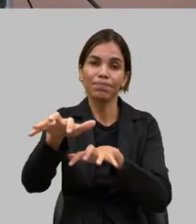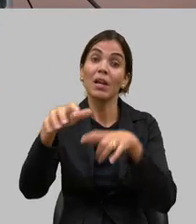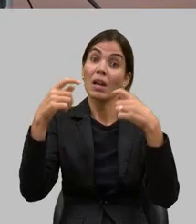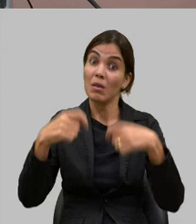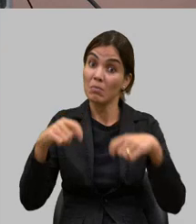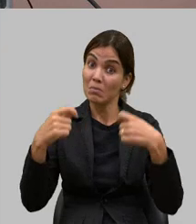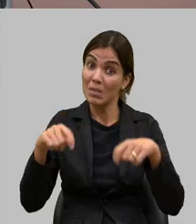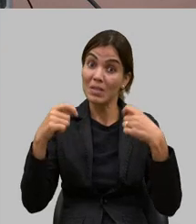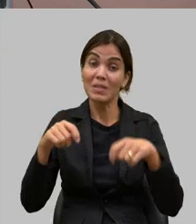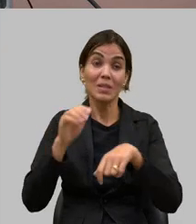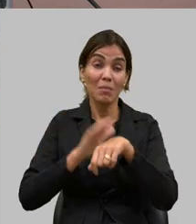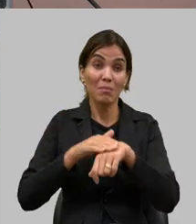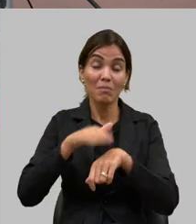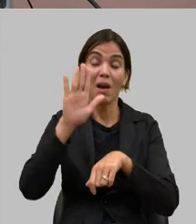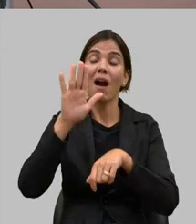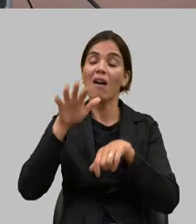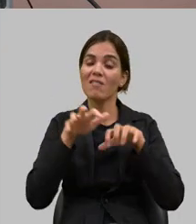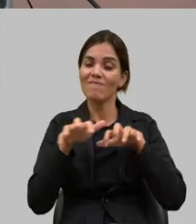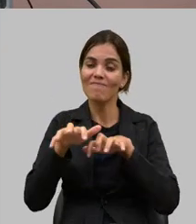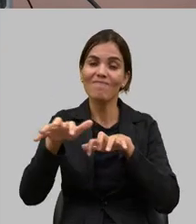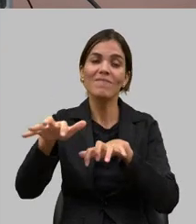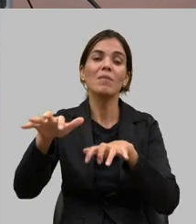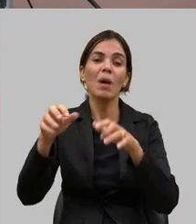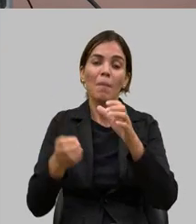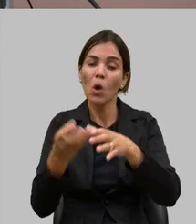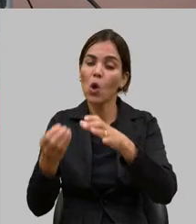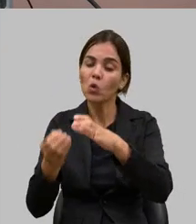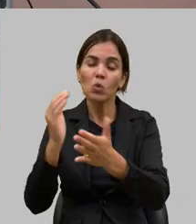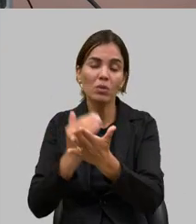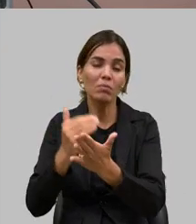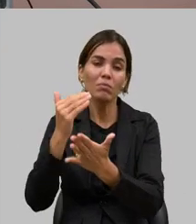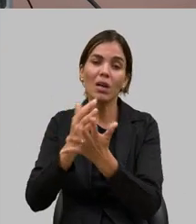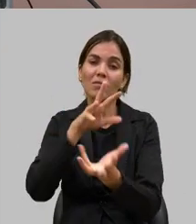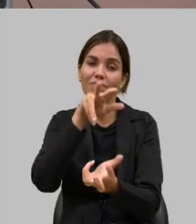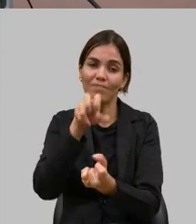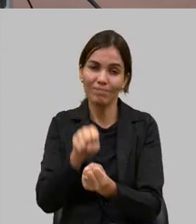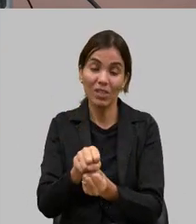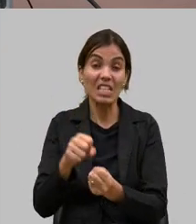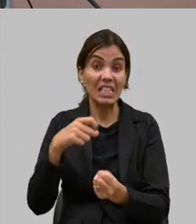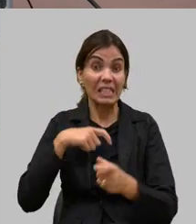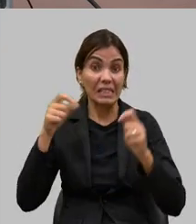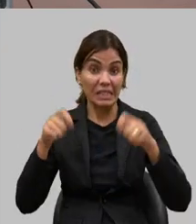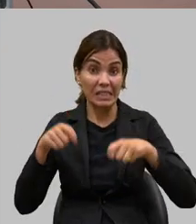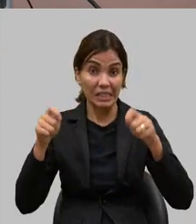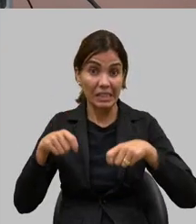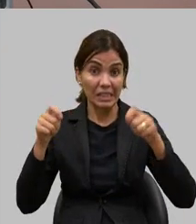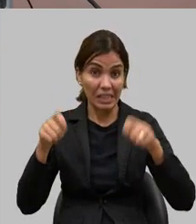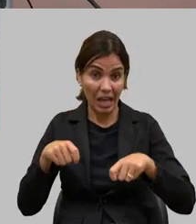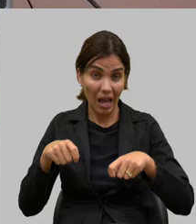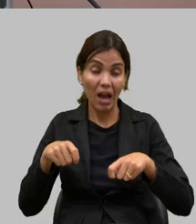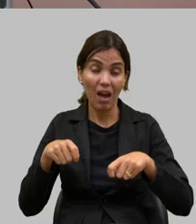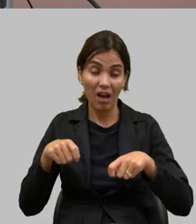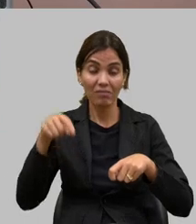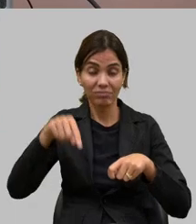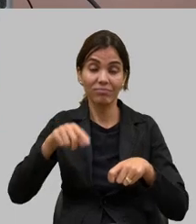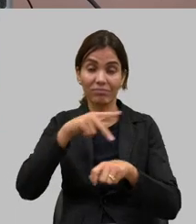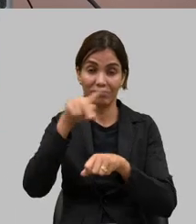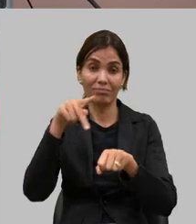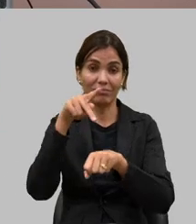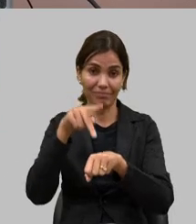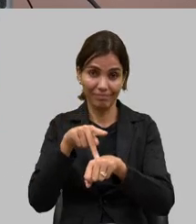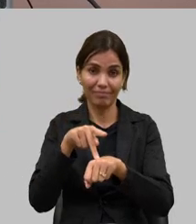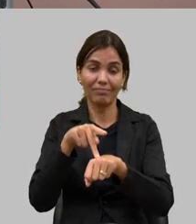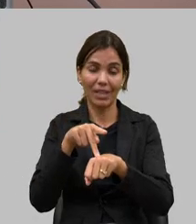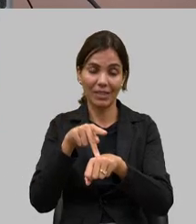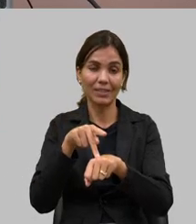para produzir com mais sustentabilidade não abrir novas áreas e temos um potencial imenso porque somos a caixa d'água do país e quem mais fica